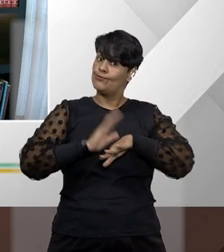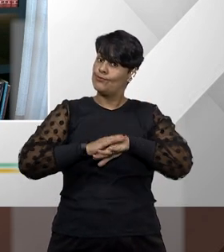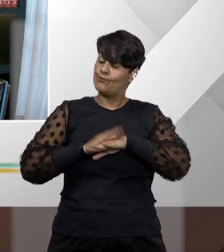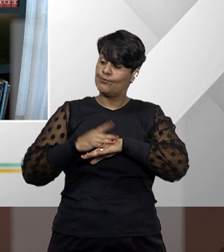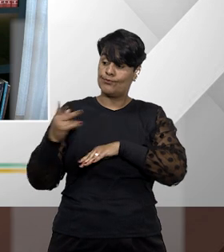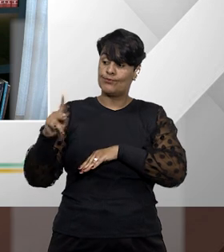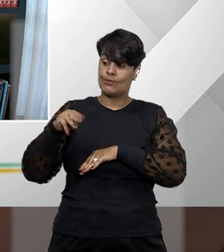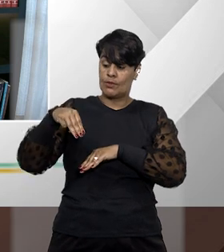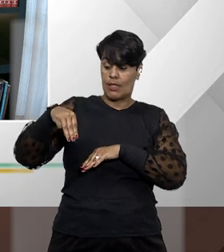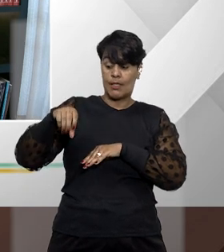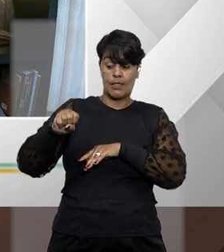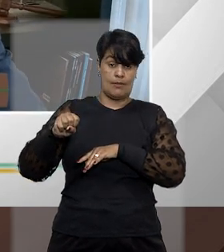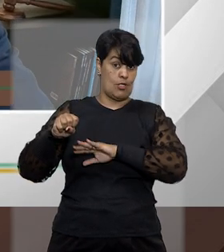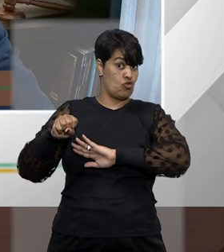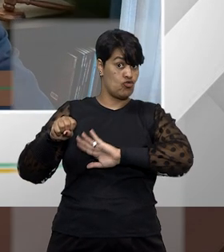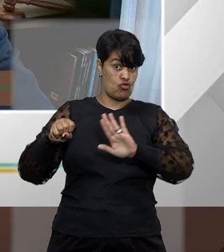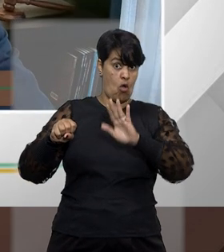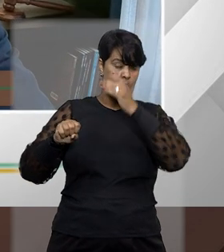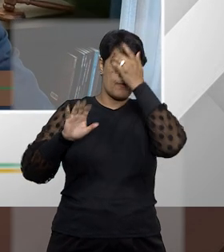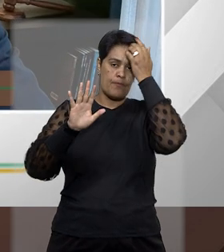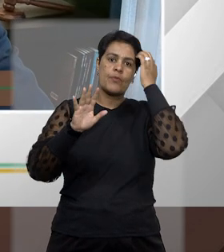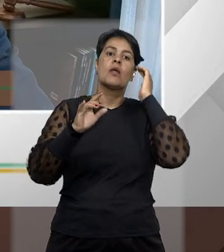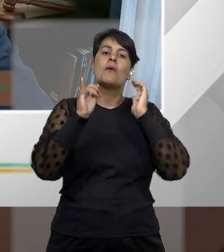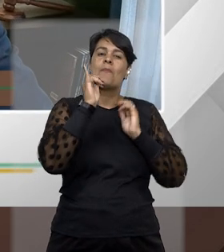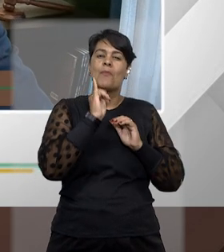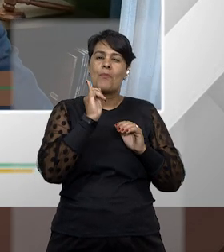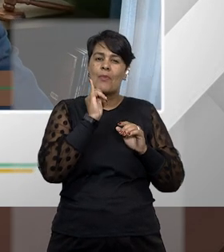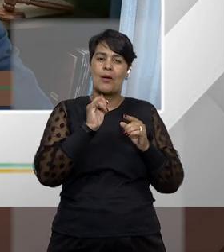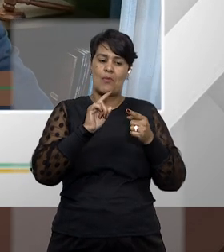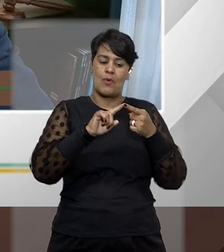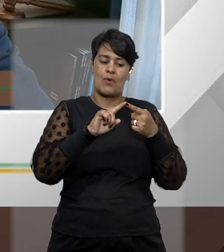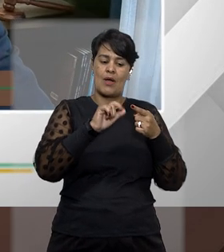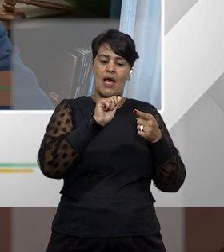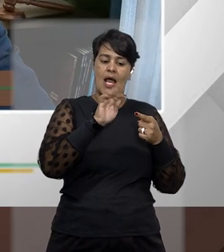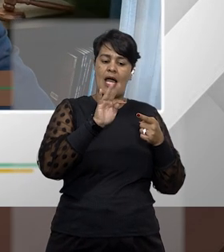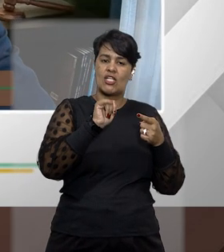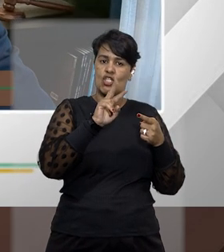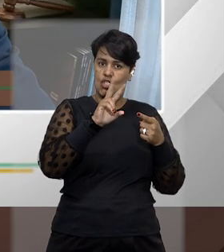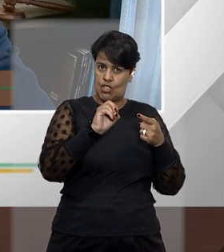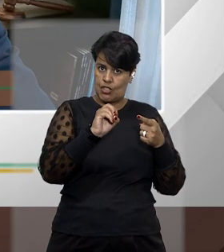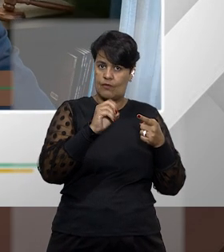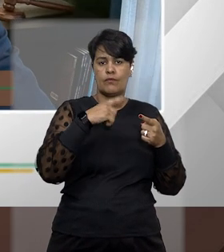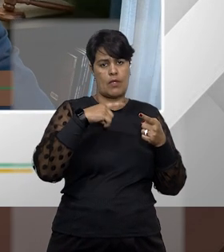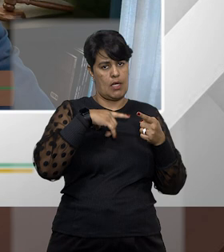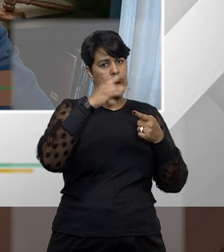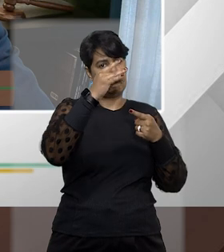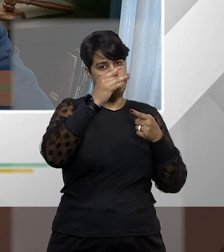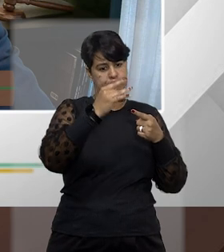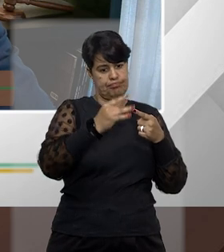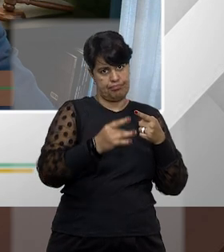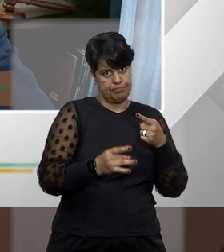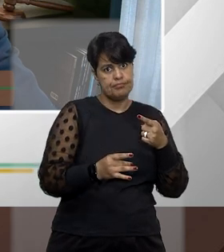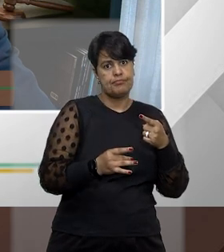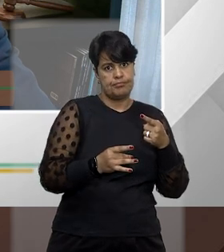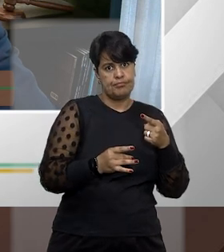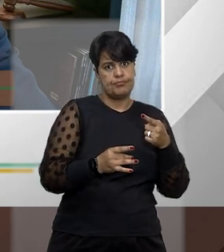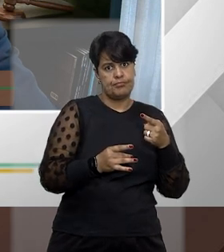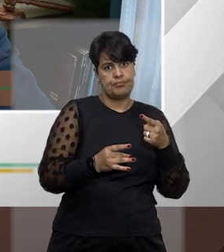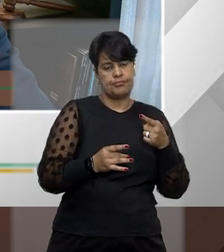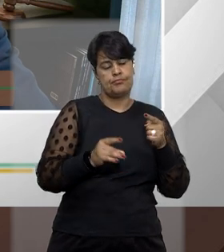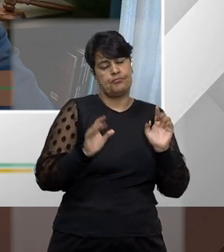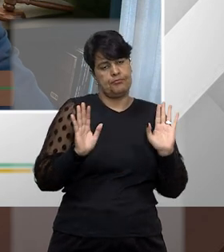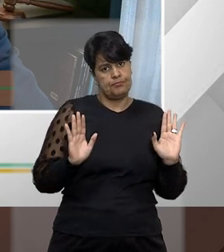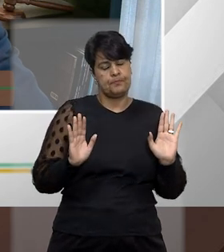particular do mandato de segurança. Tanto o polo ativo, tanto o polo passivo, há umas particularidades em relação